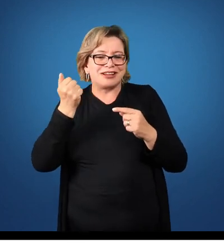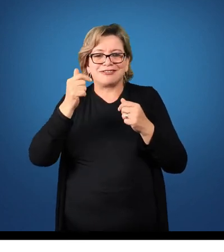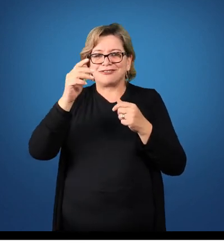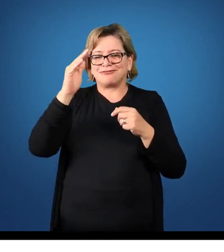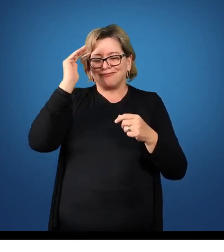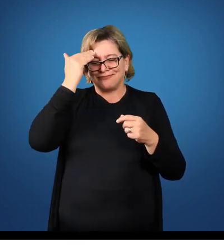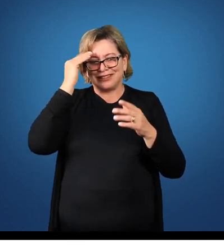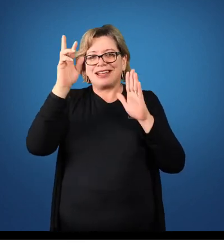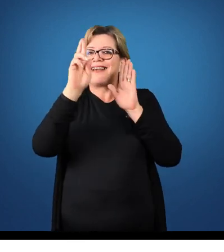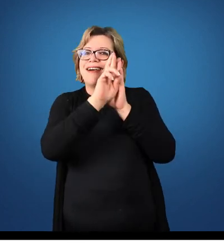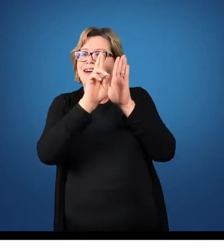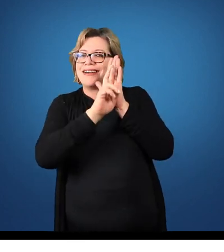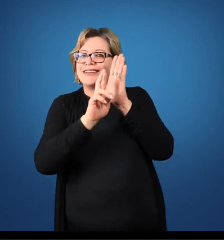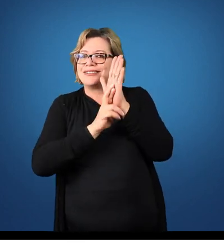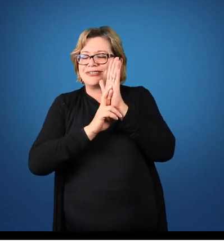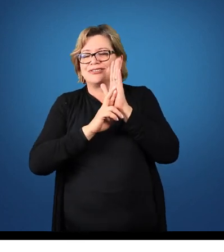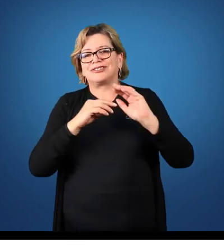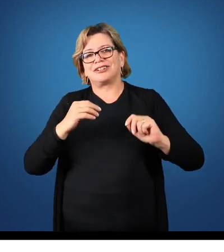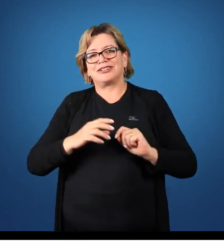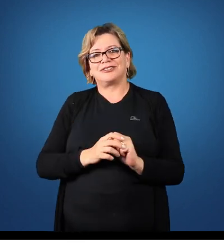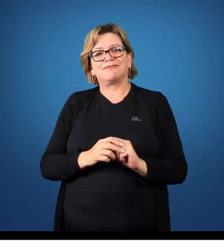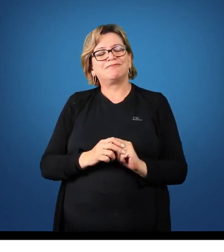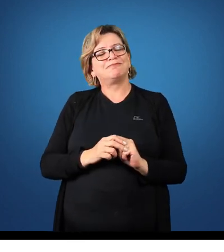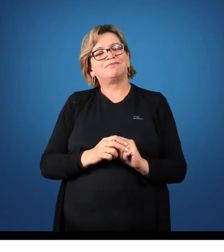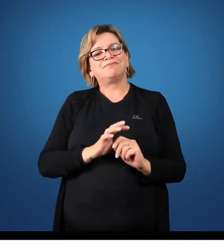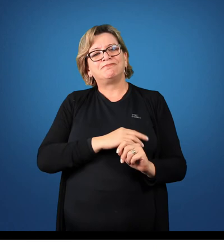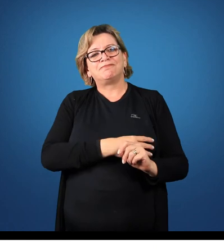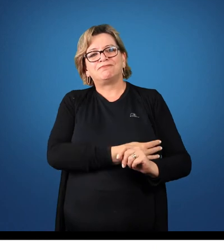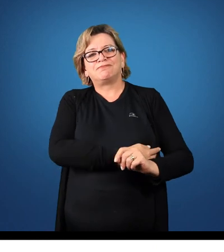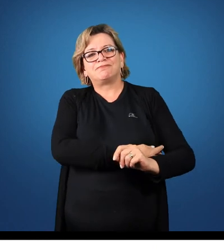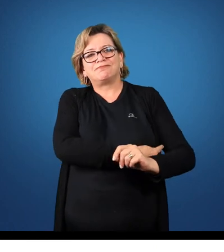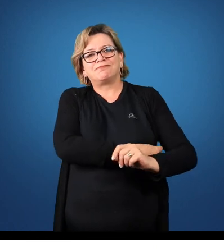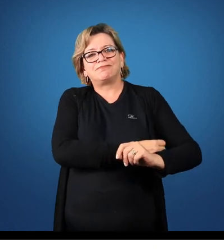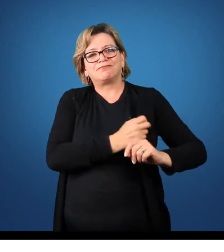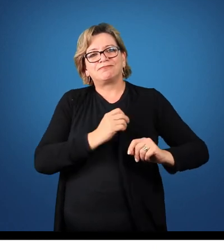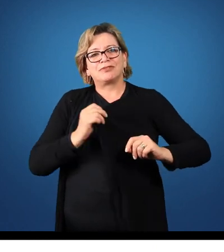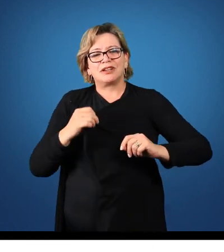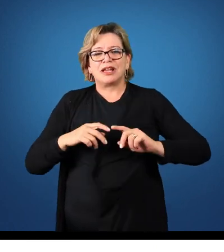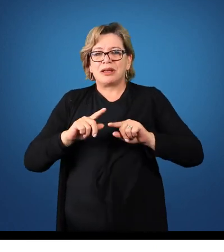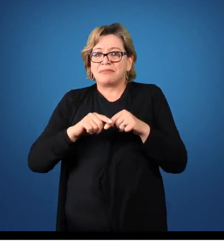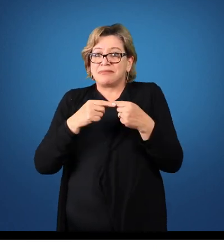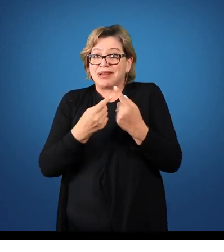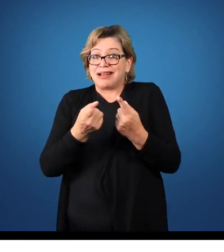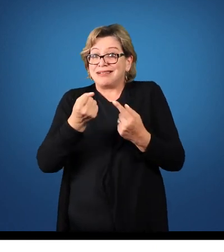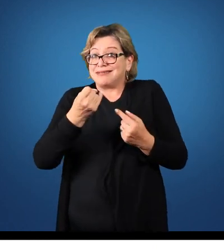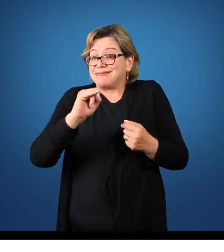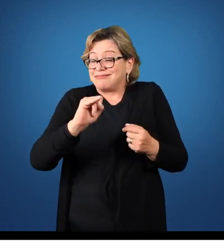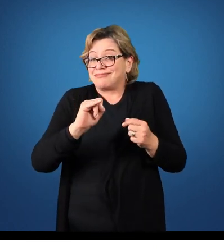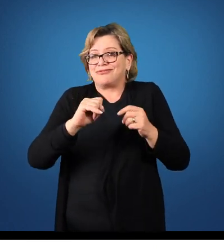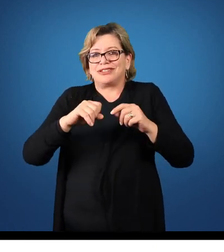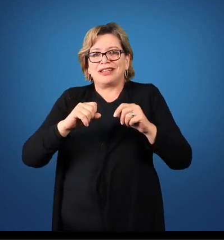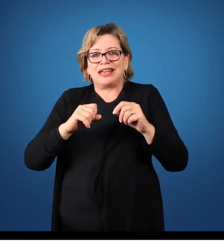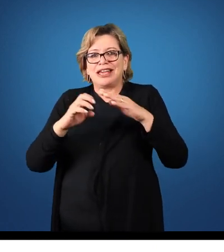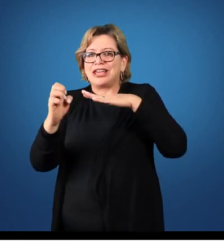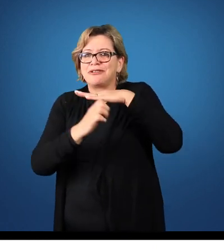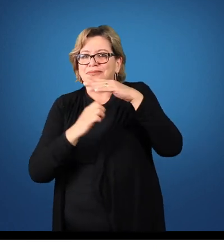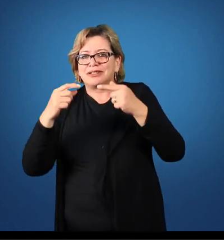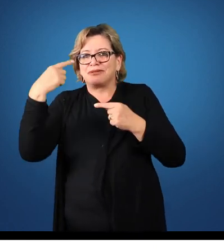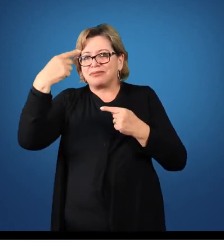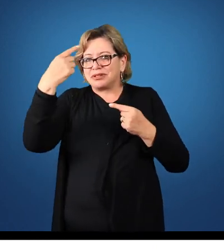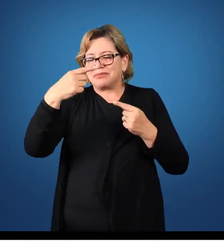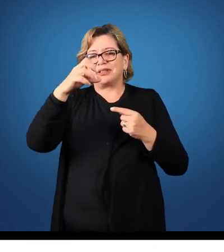regras para essas empresas. Quando se trabalha com empresas do primeiro setor, empresas